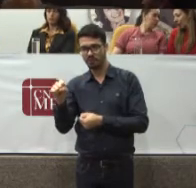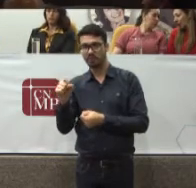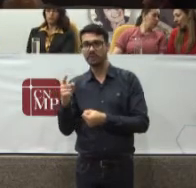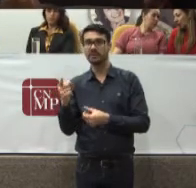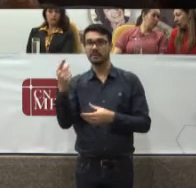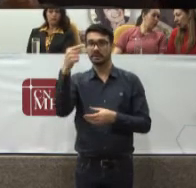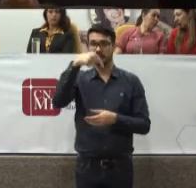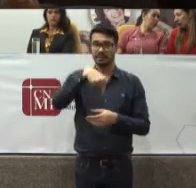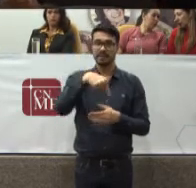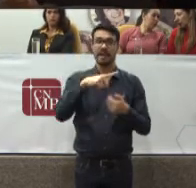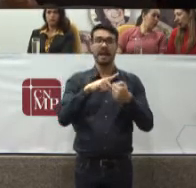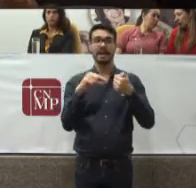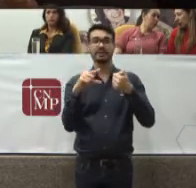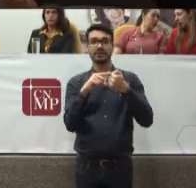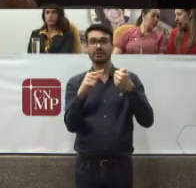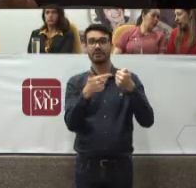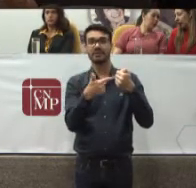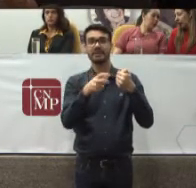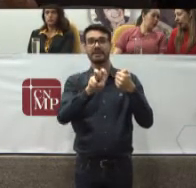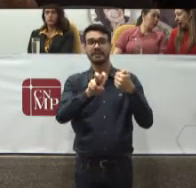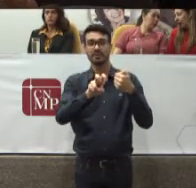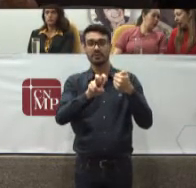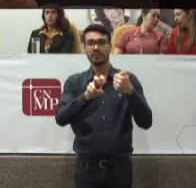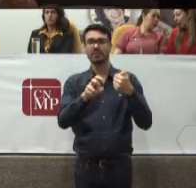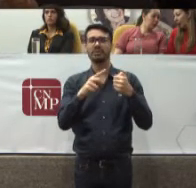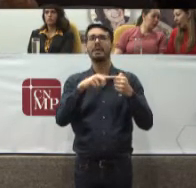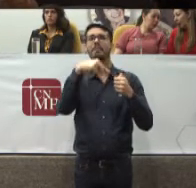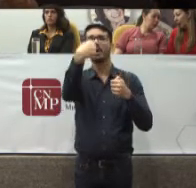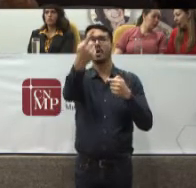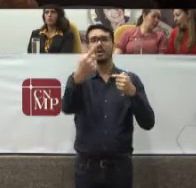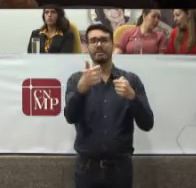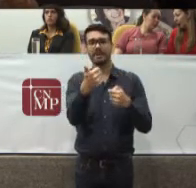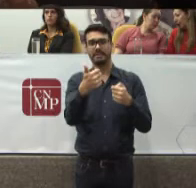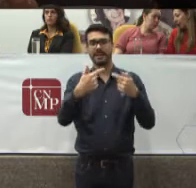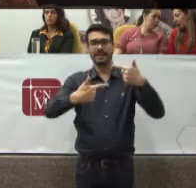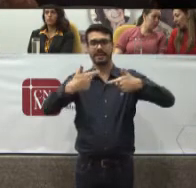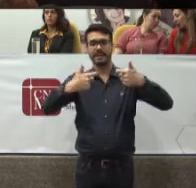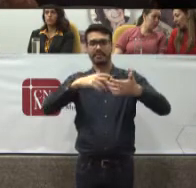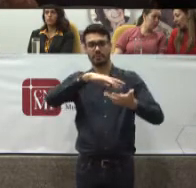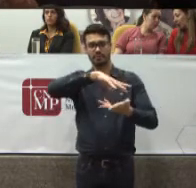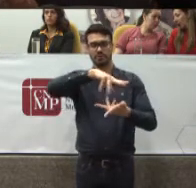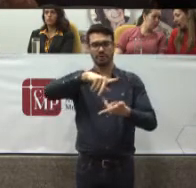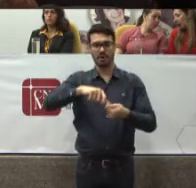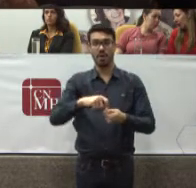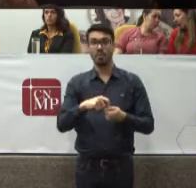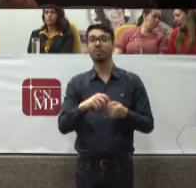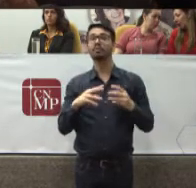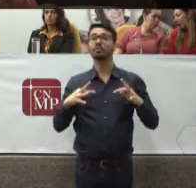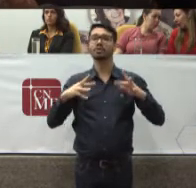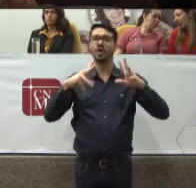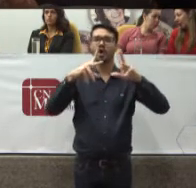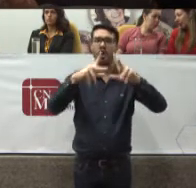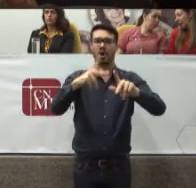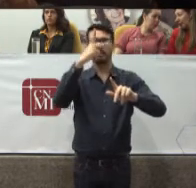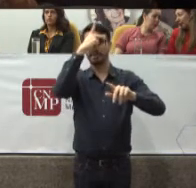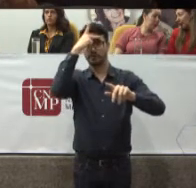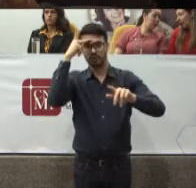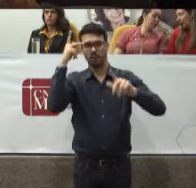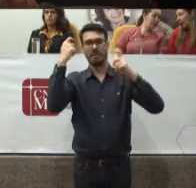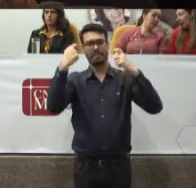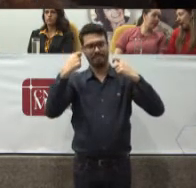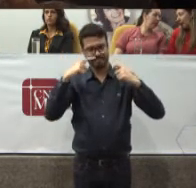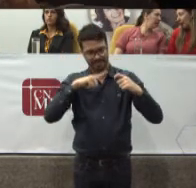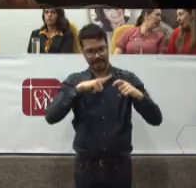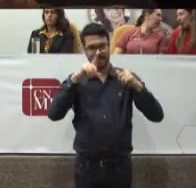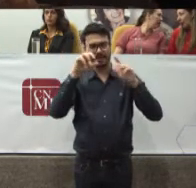Artigo 25 No pós-guerra A disposição De que toda Pessoa Tem direito A um padrão De vida